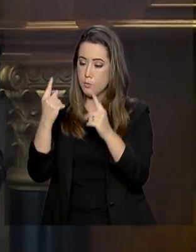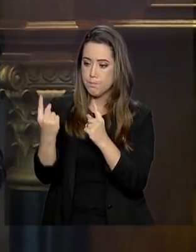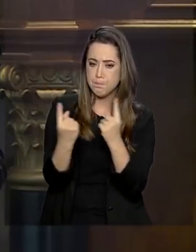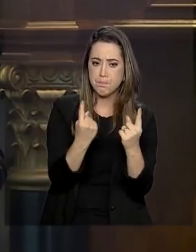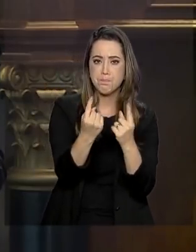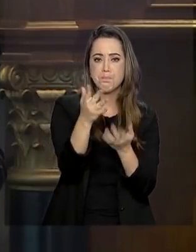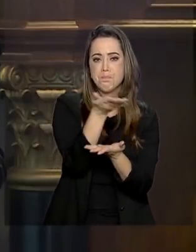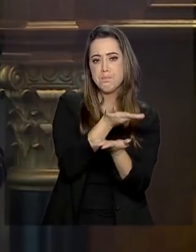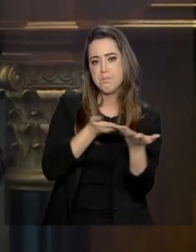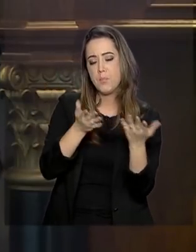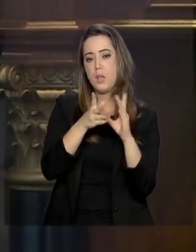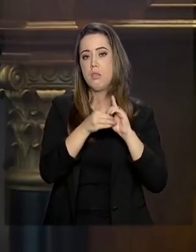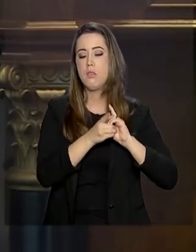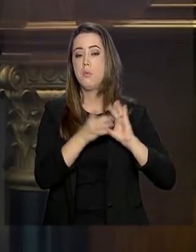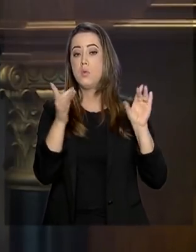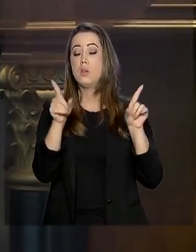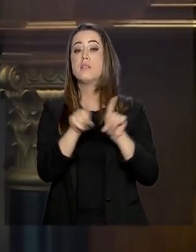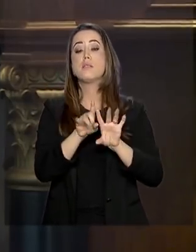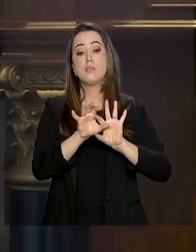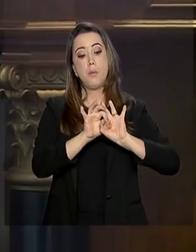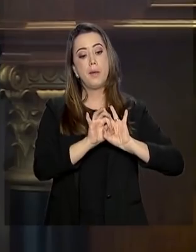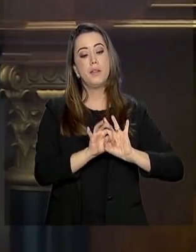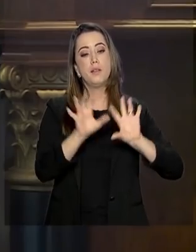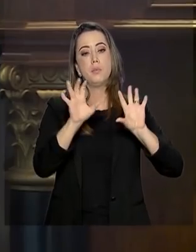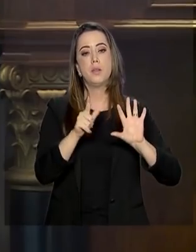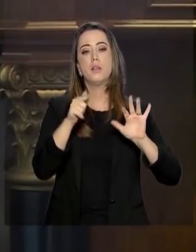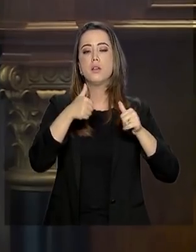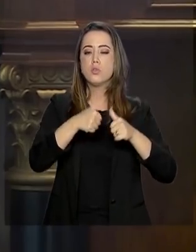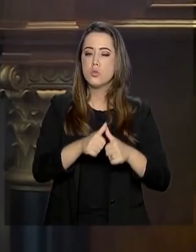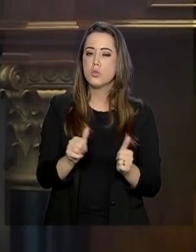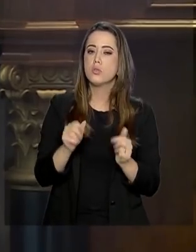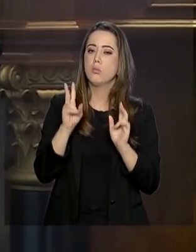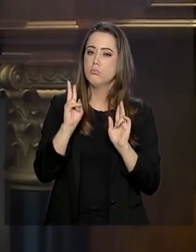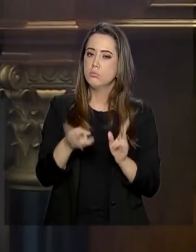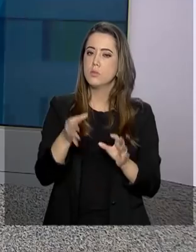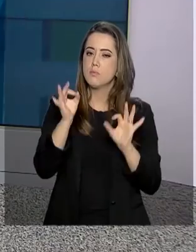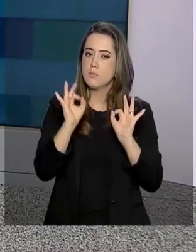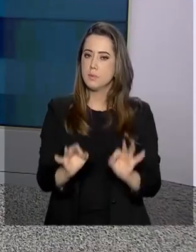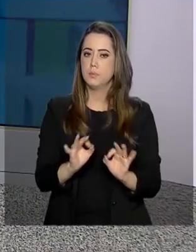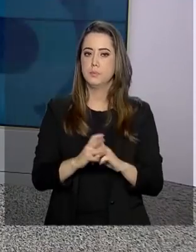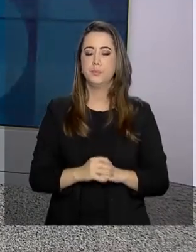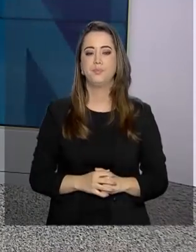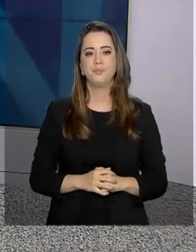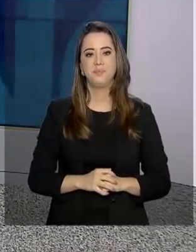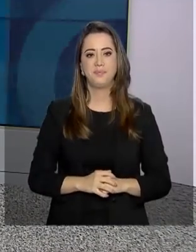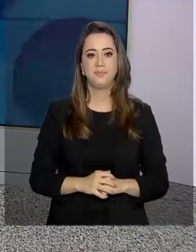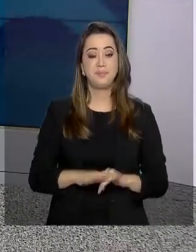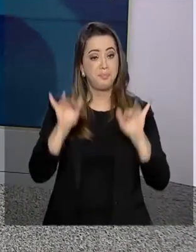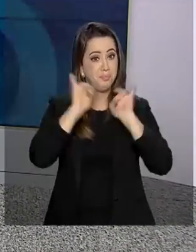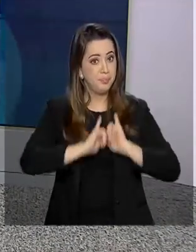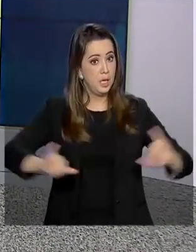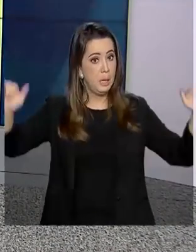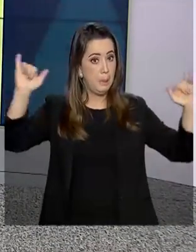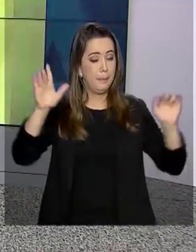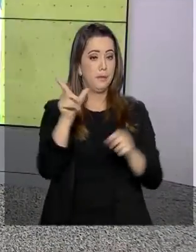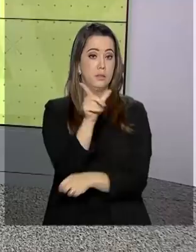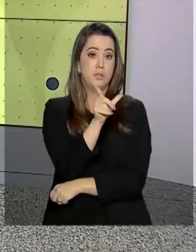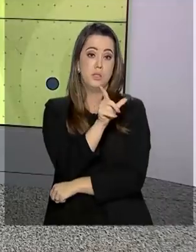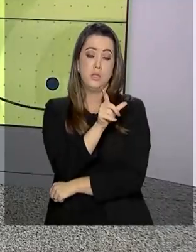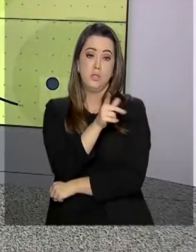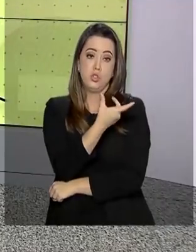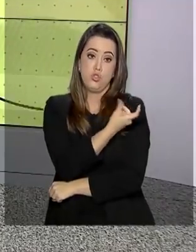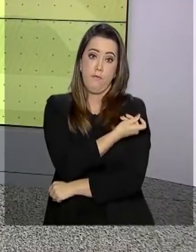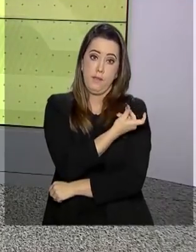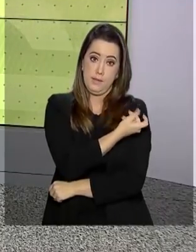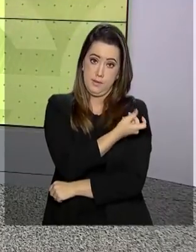democracia e liberdade estarão garantidos. A campanha de vacinação contra a gripe